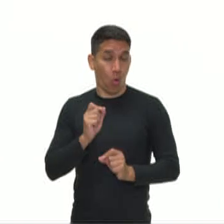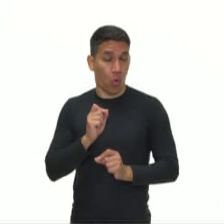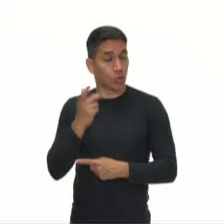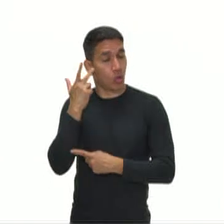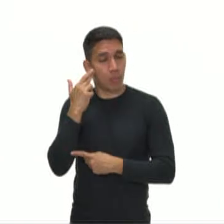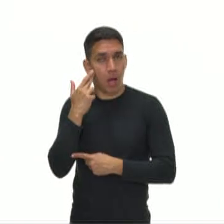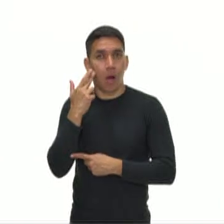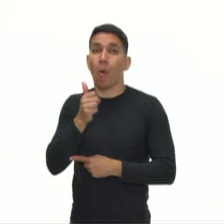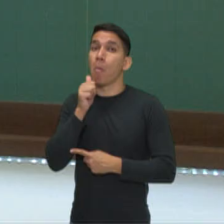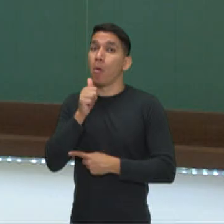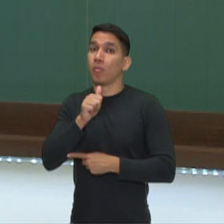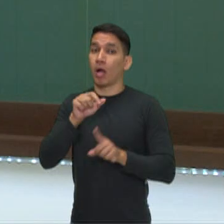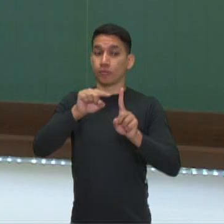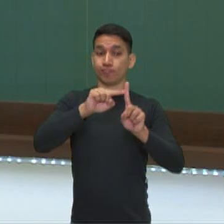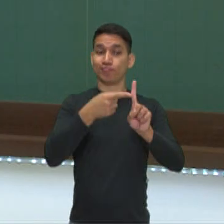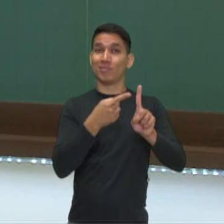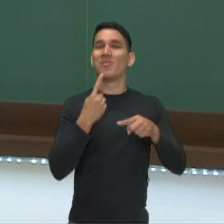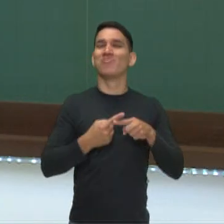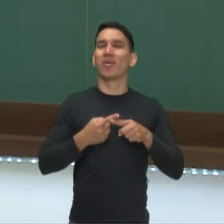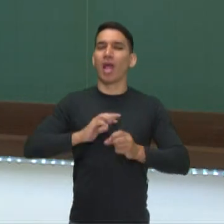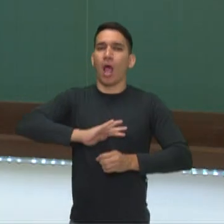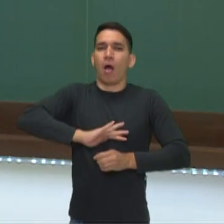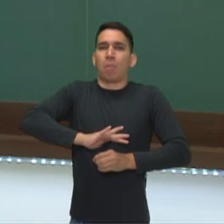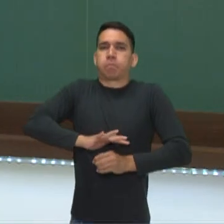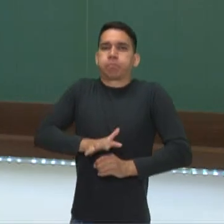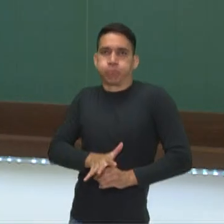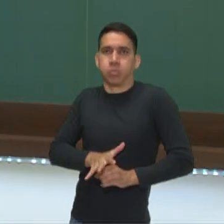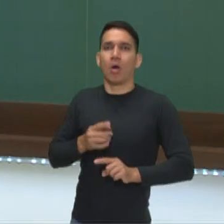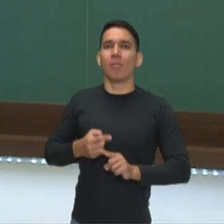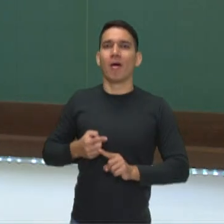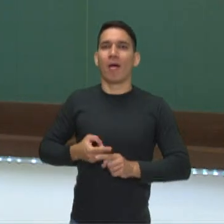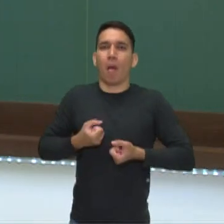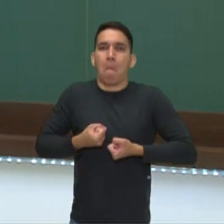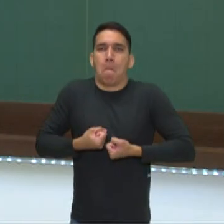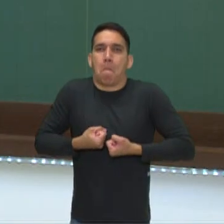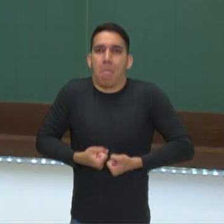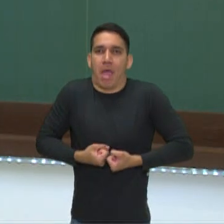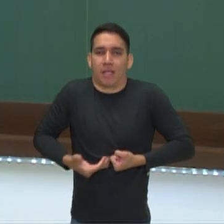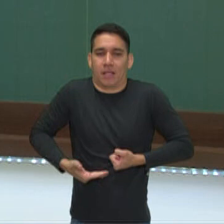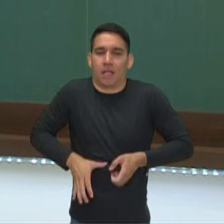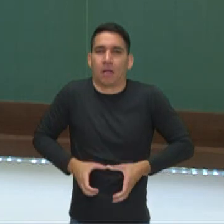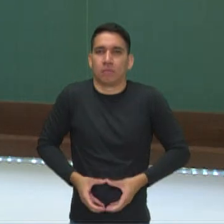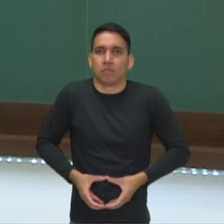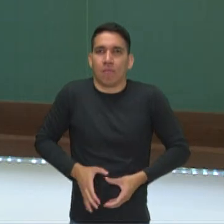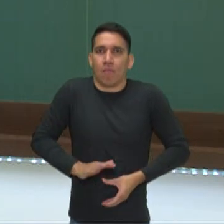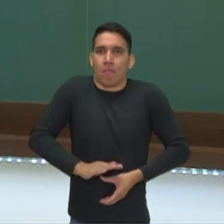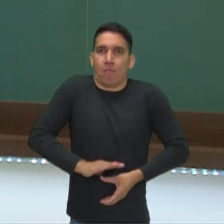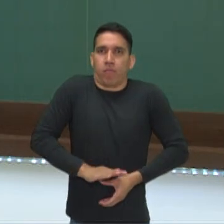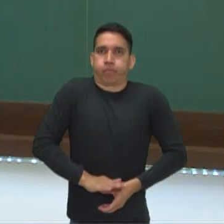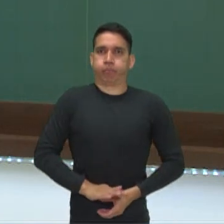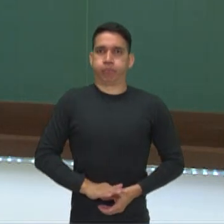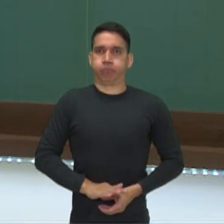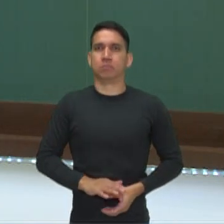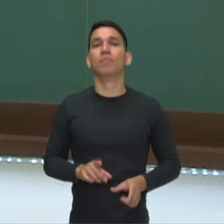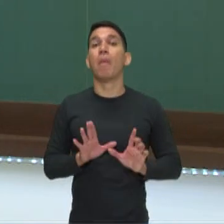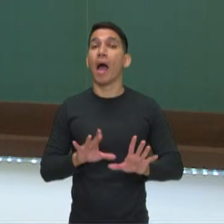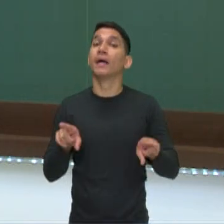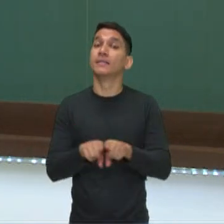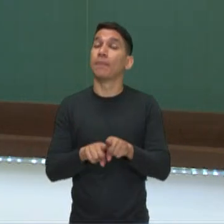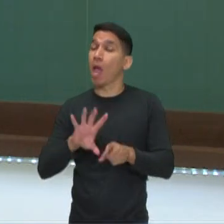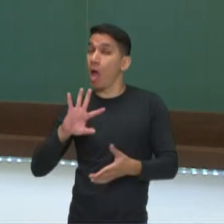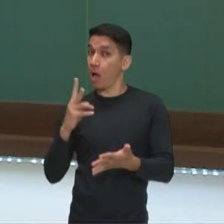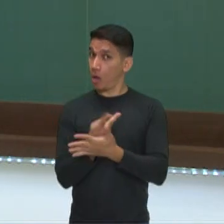grávidas, por conta da pressão realmente do peso do bebê sob a bexiga dela, tá? Mas pode acontecer também